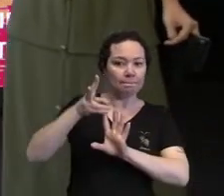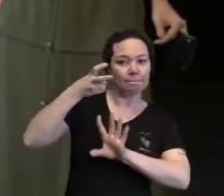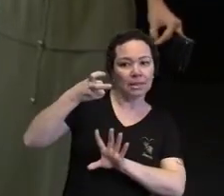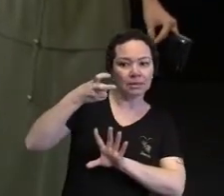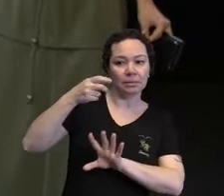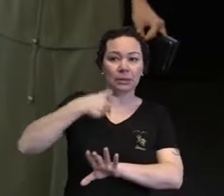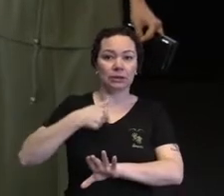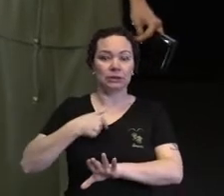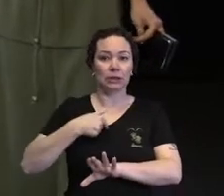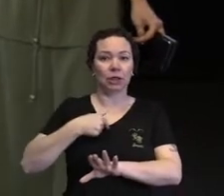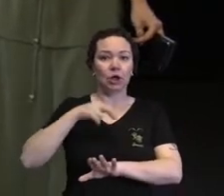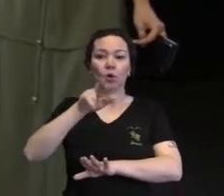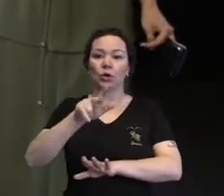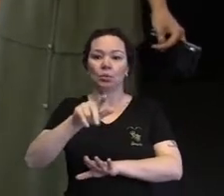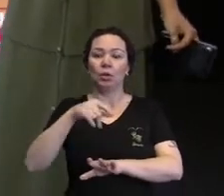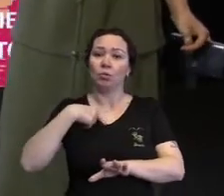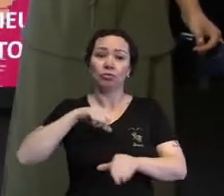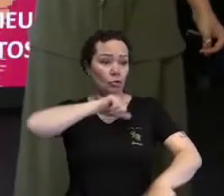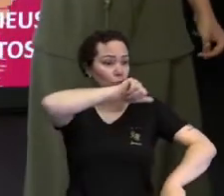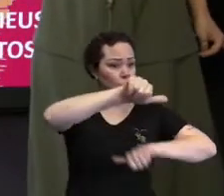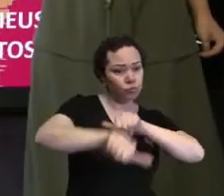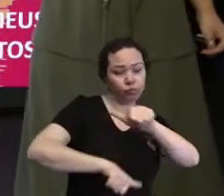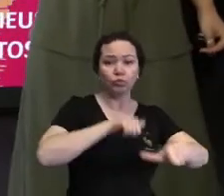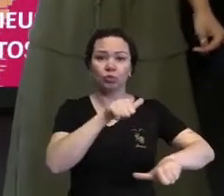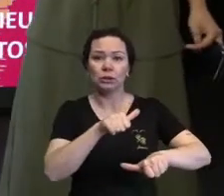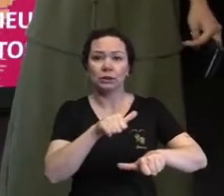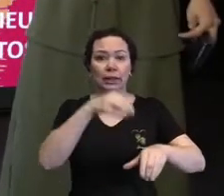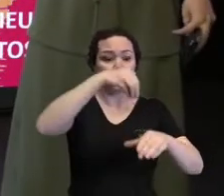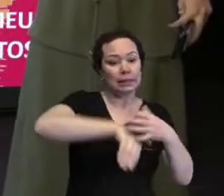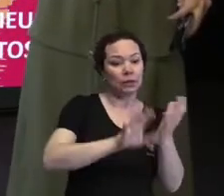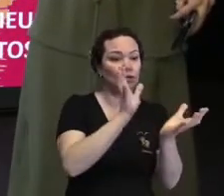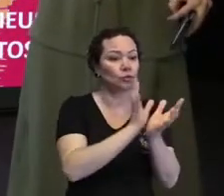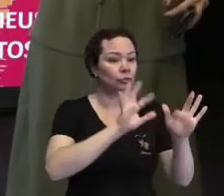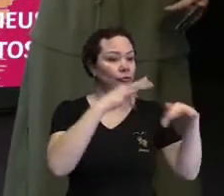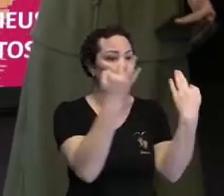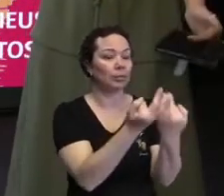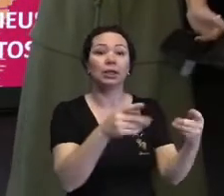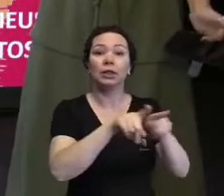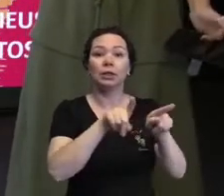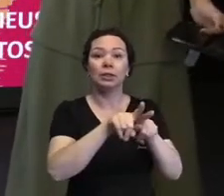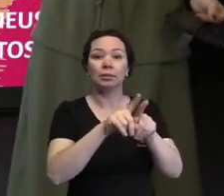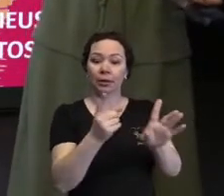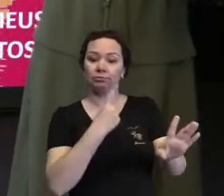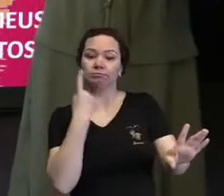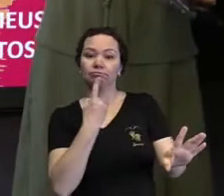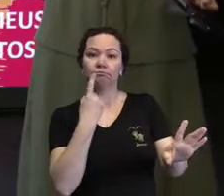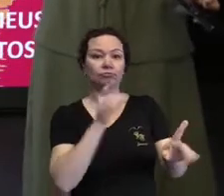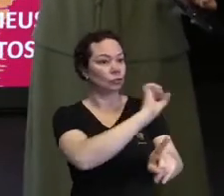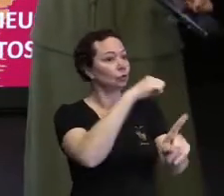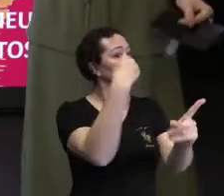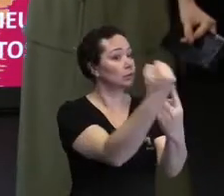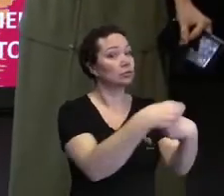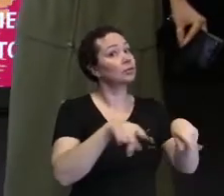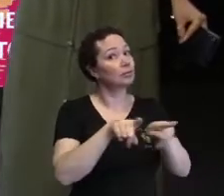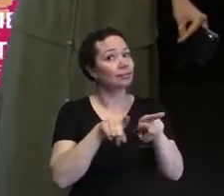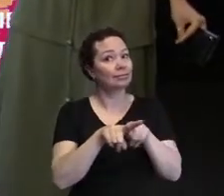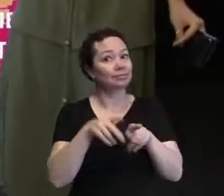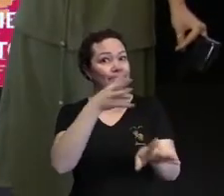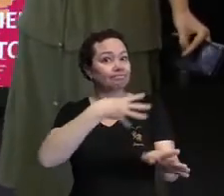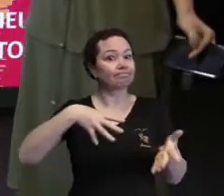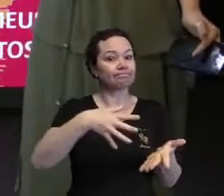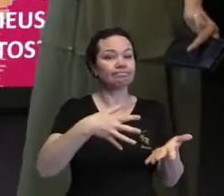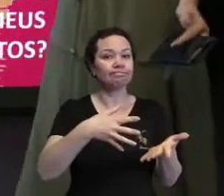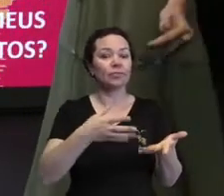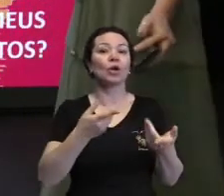agentes transformadores, tanto no ecossistema familiar, quanto no ecossistema individual. Como agentes impulsores. Por